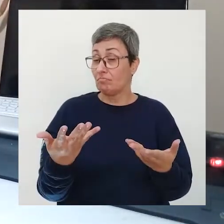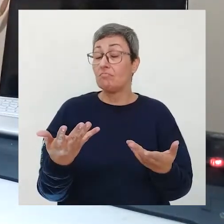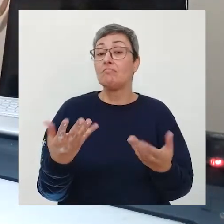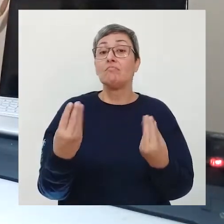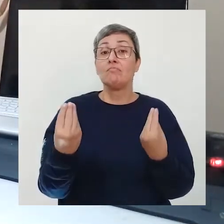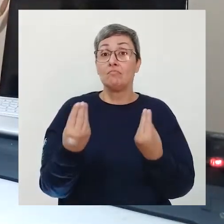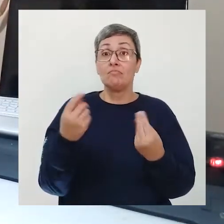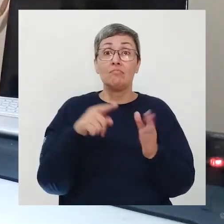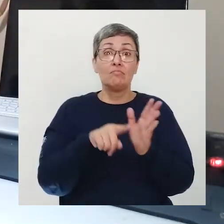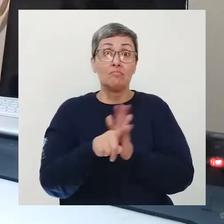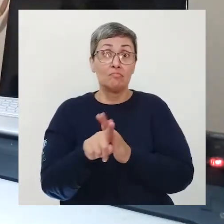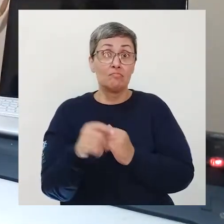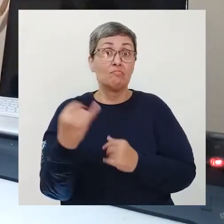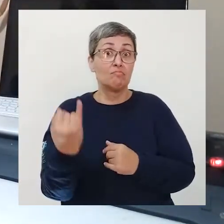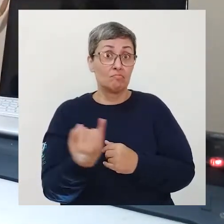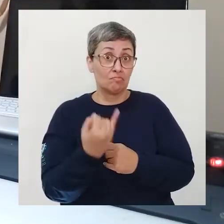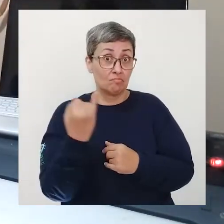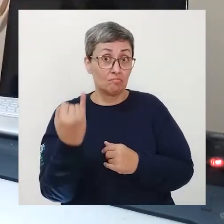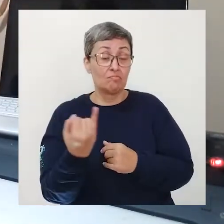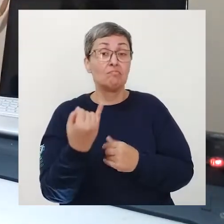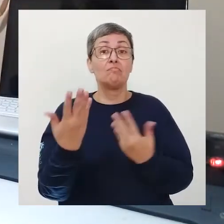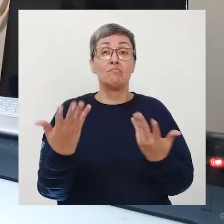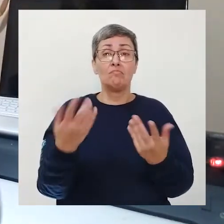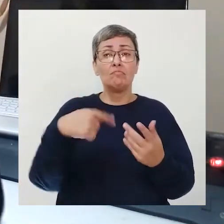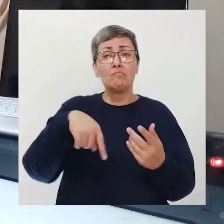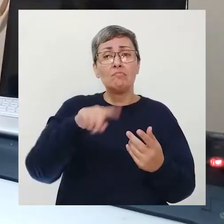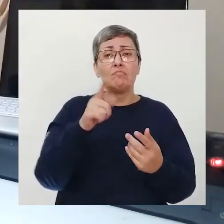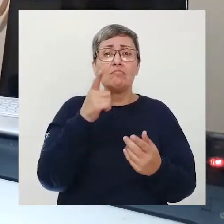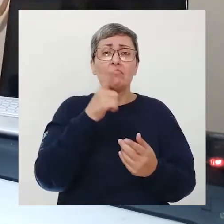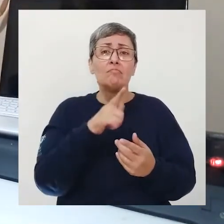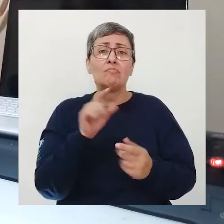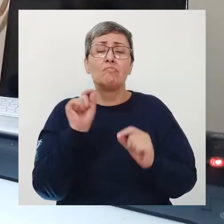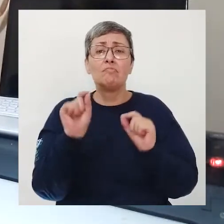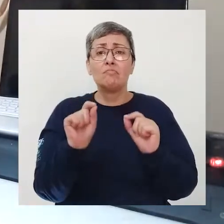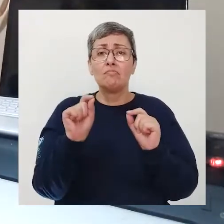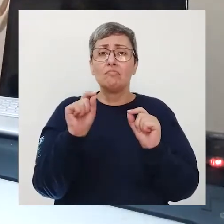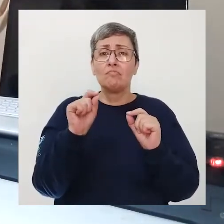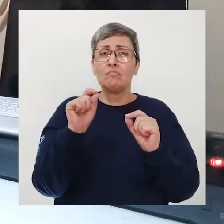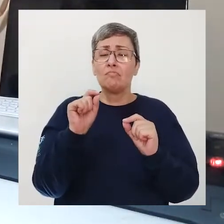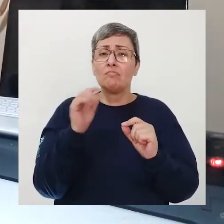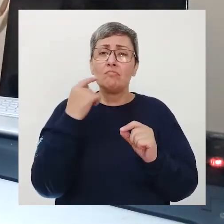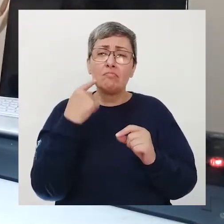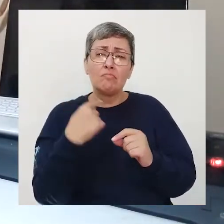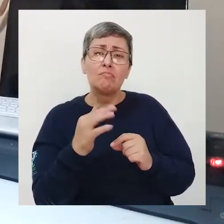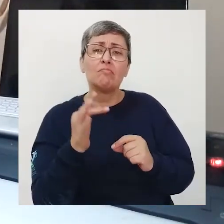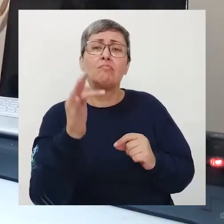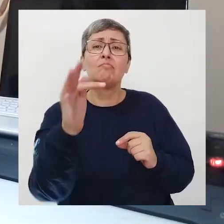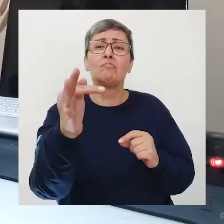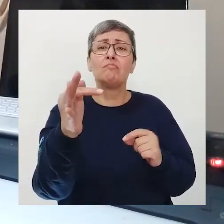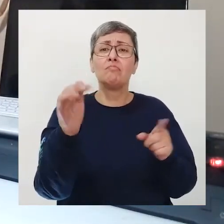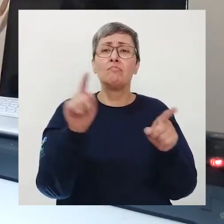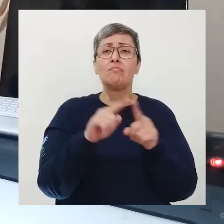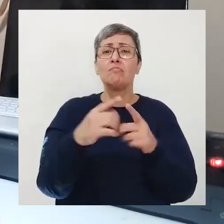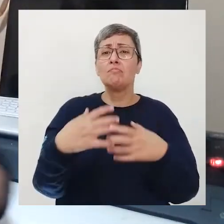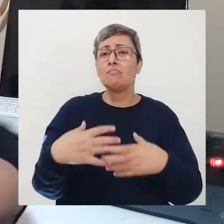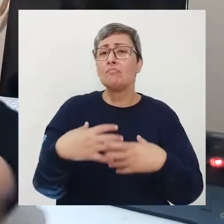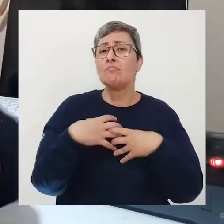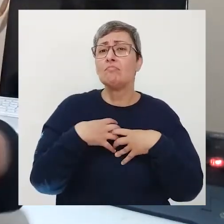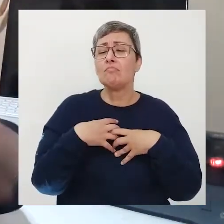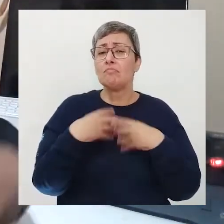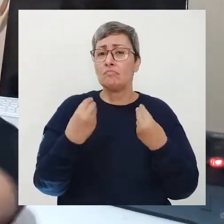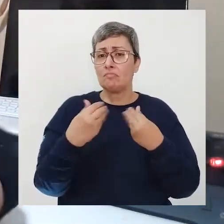importante você consegue projetar como é que você vai estar nesse processo